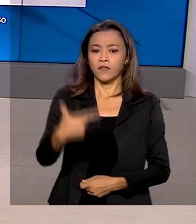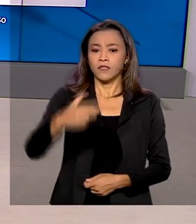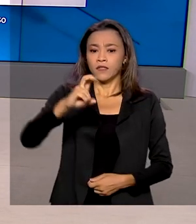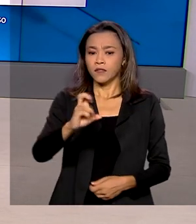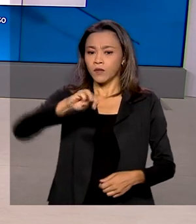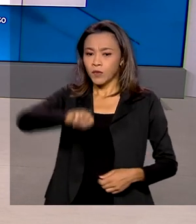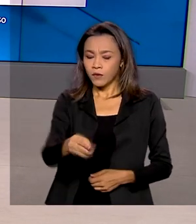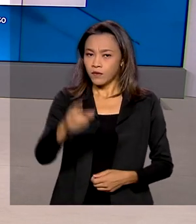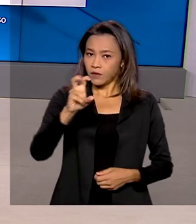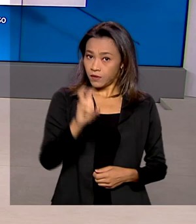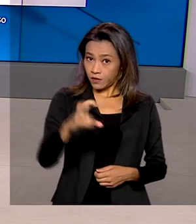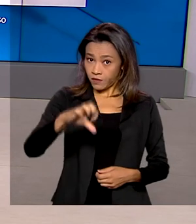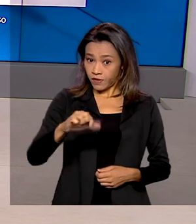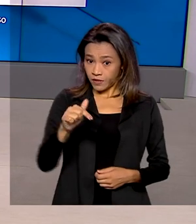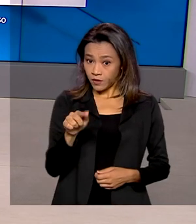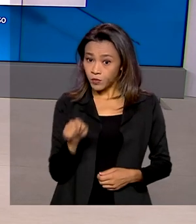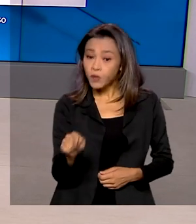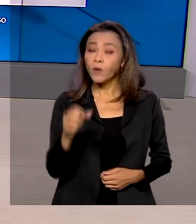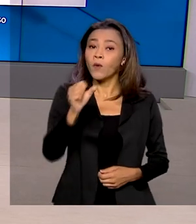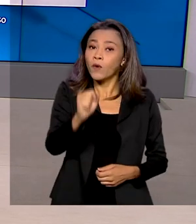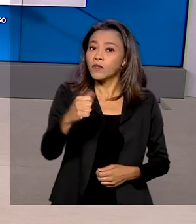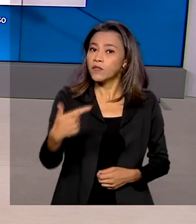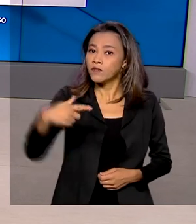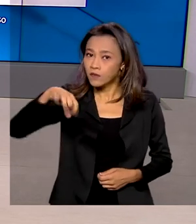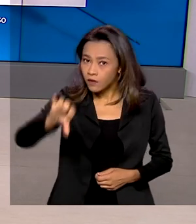.597.829.